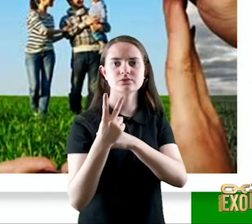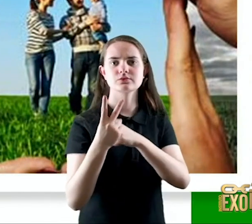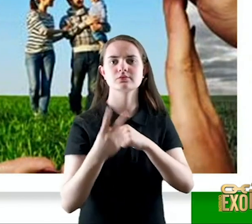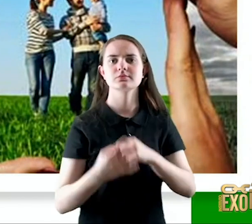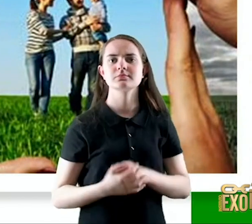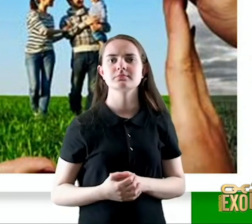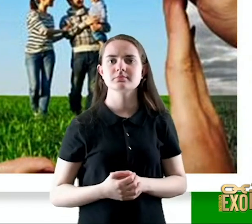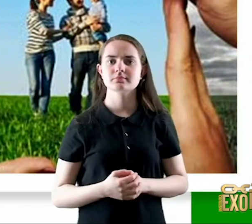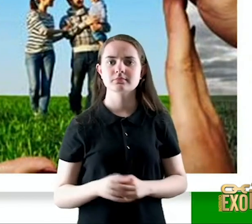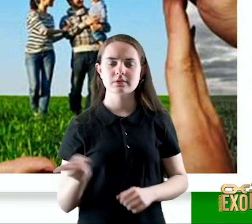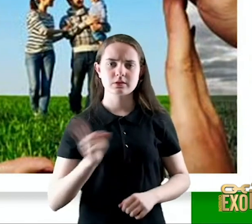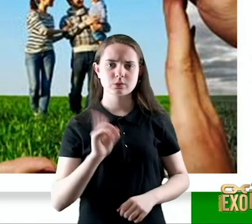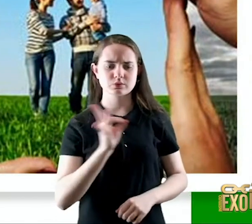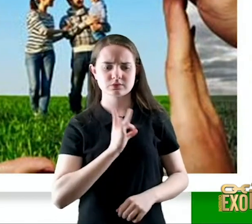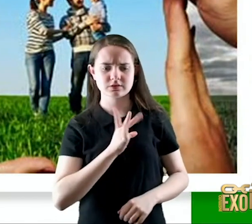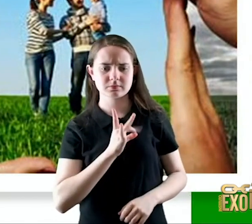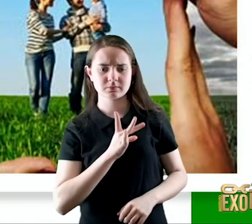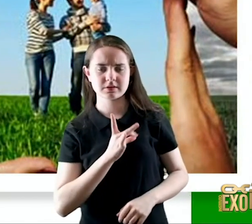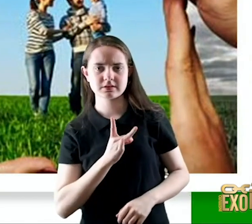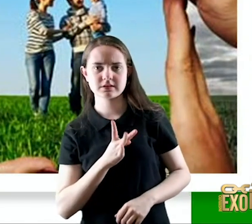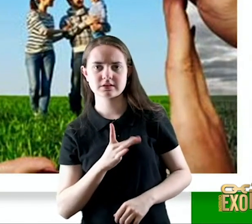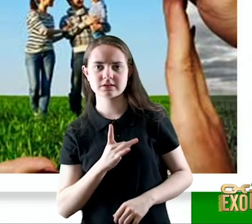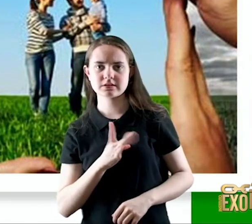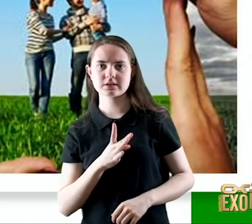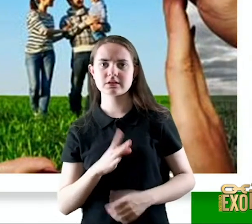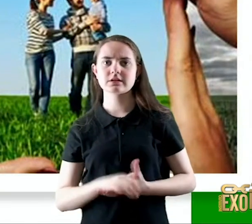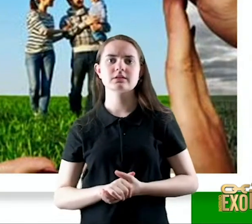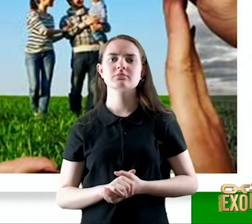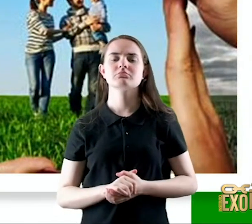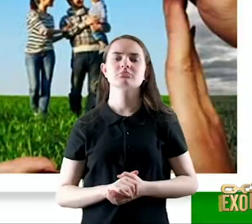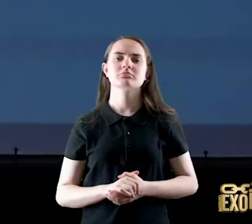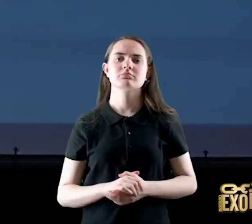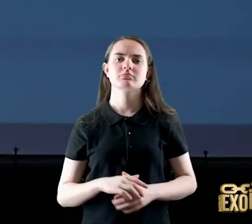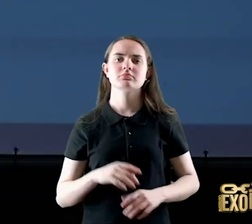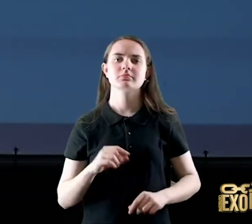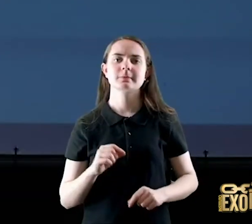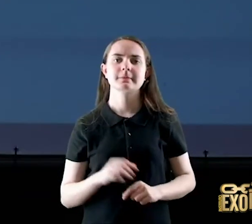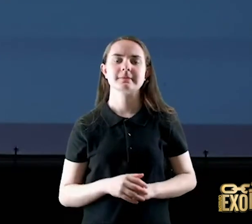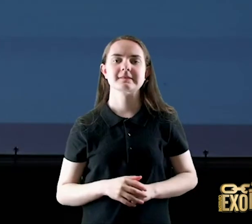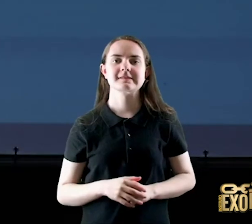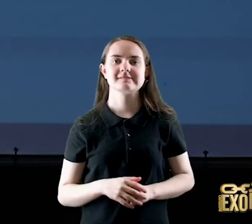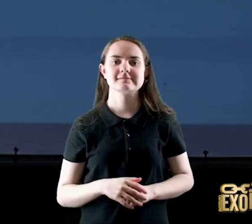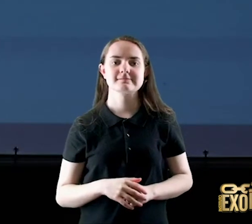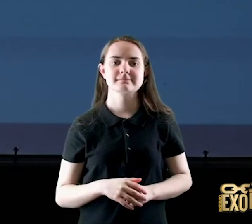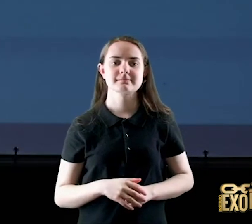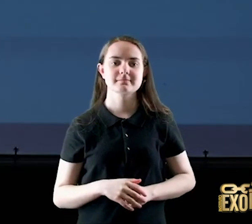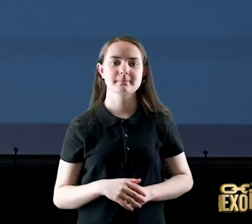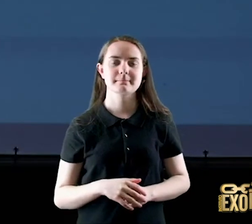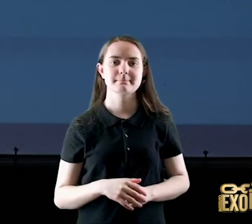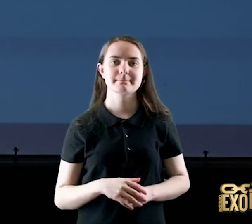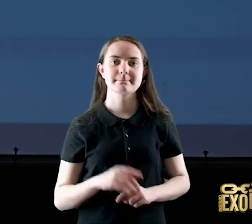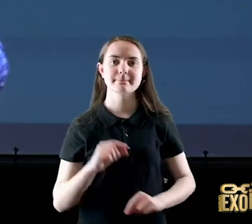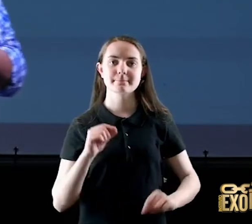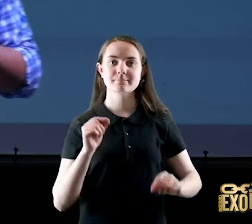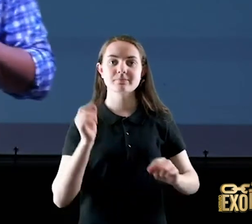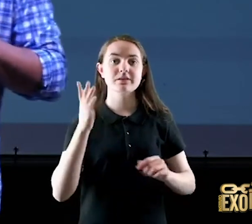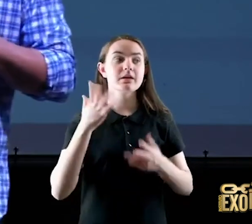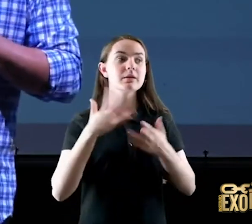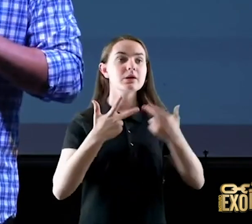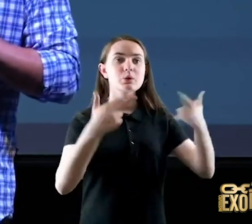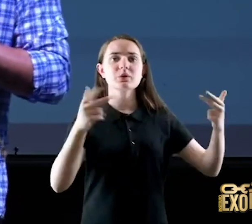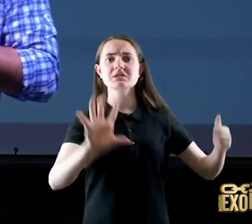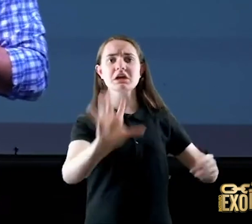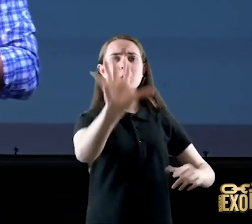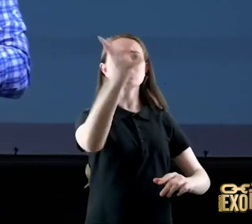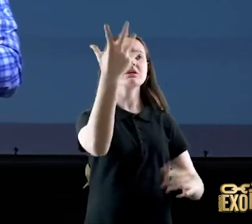eu não temerei a seta que voa de dia quem mandou eu não sei é a bala perdida eu não sei ela tem